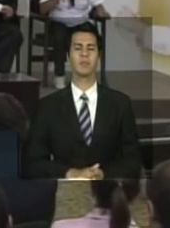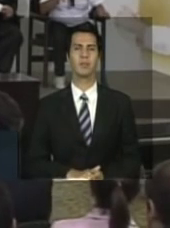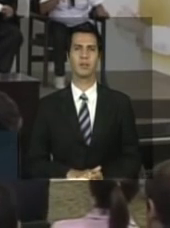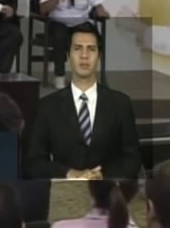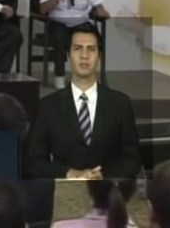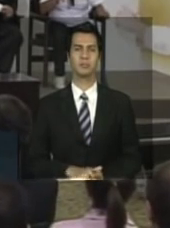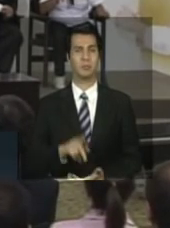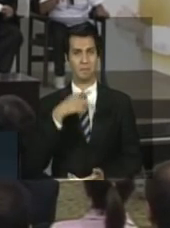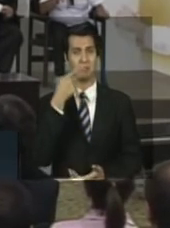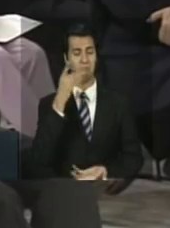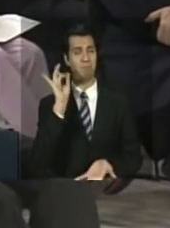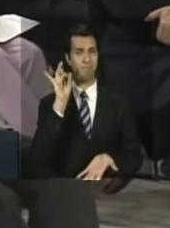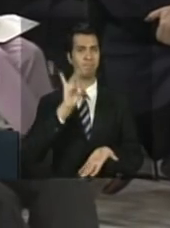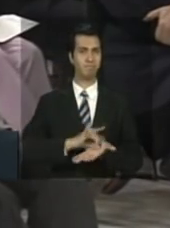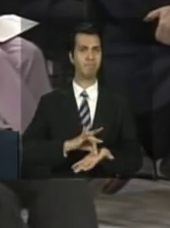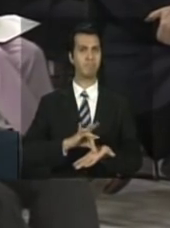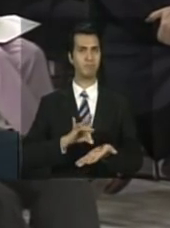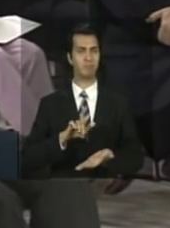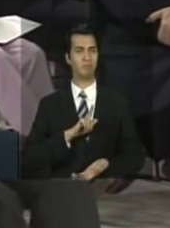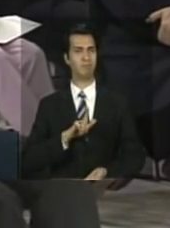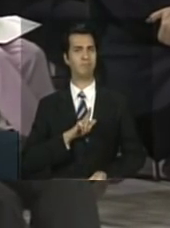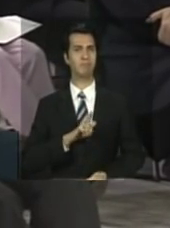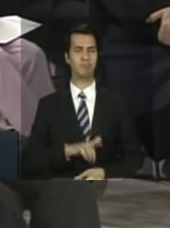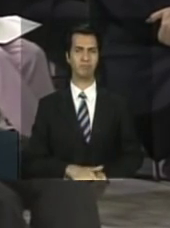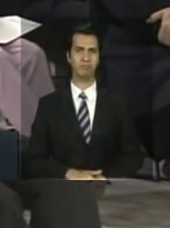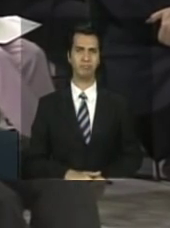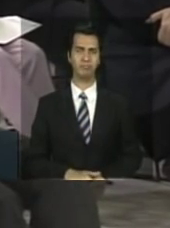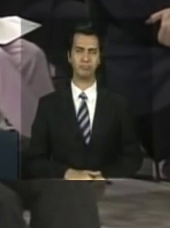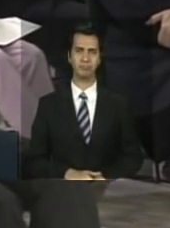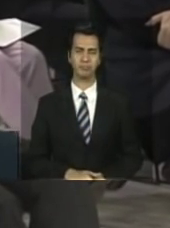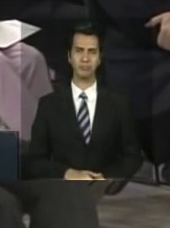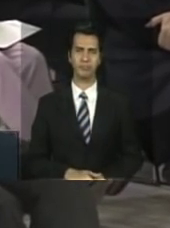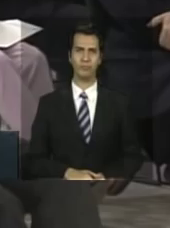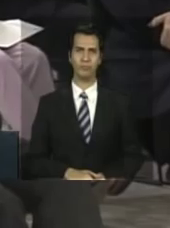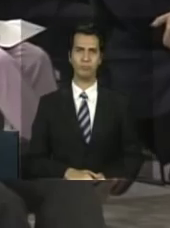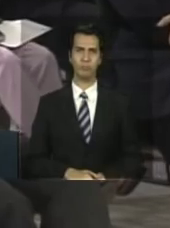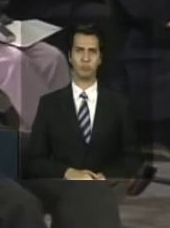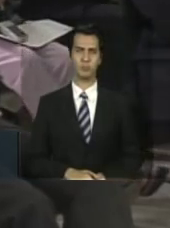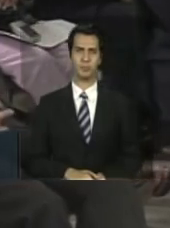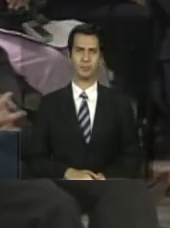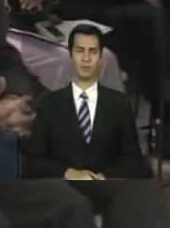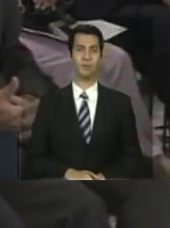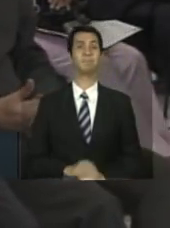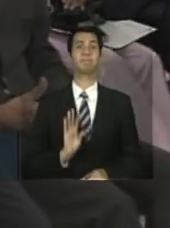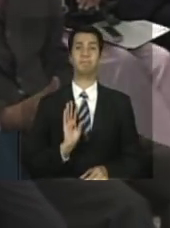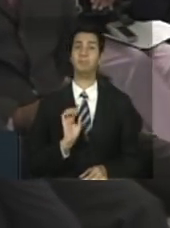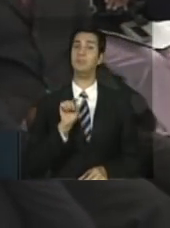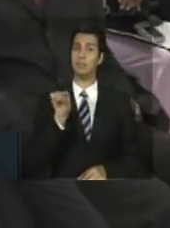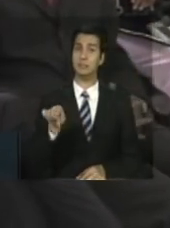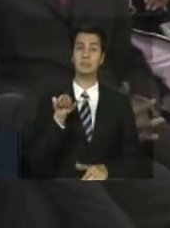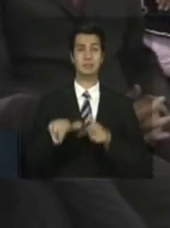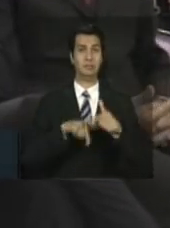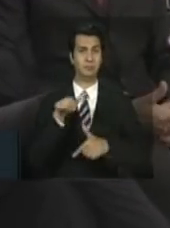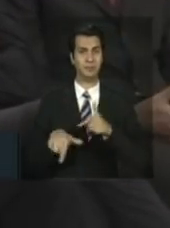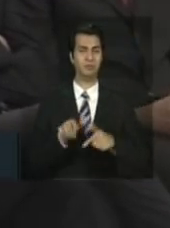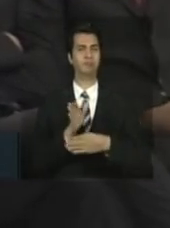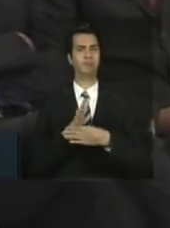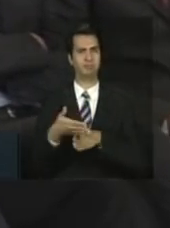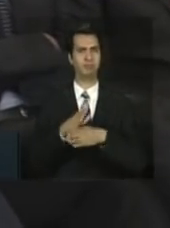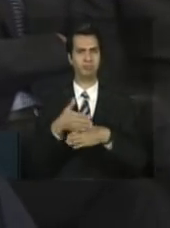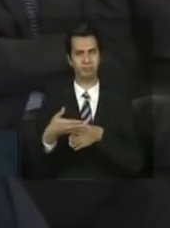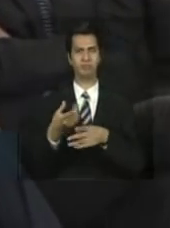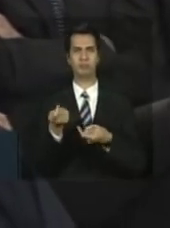é real, é realidade. Bem, aí, dentre esse trabalho, eu